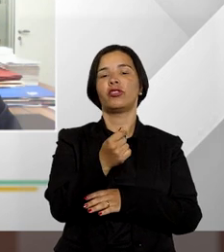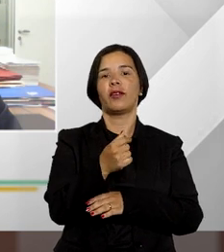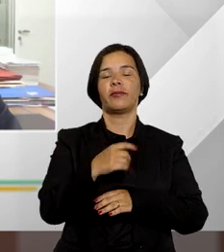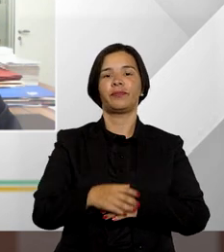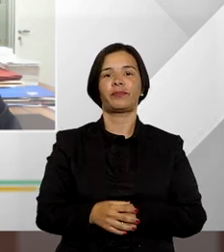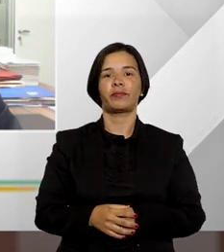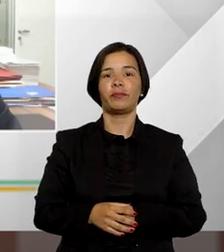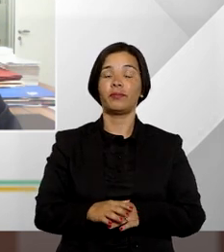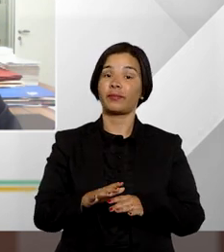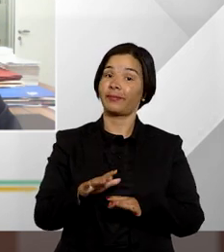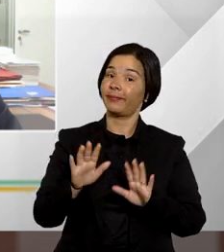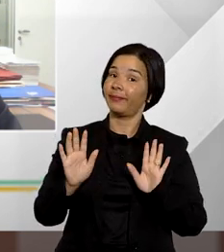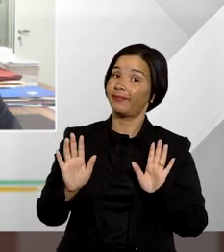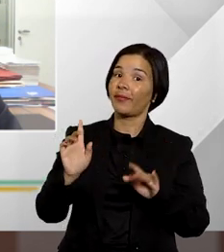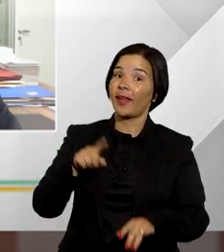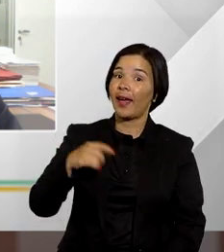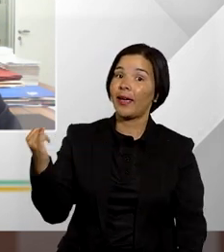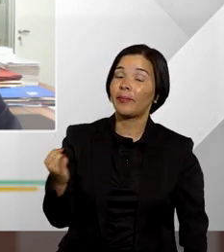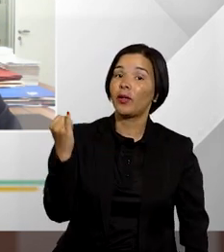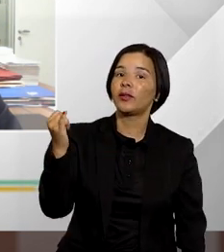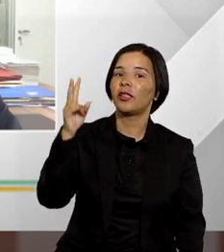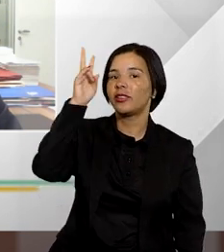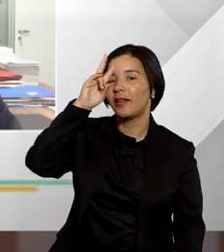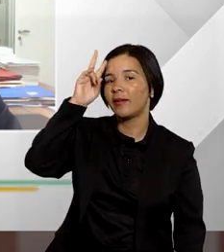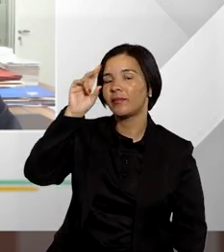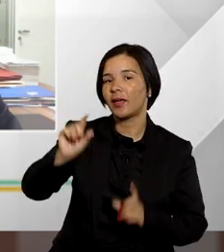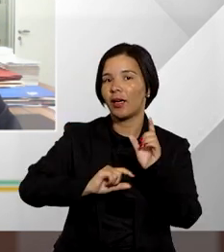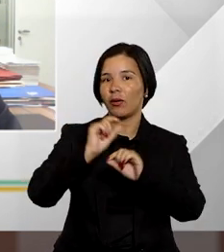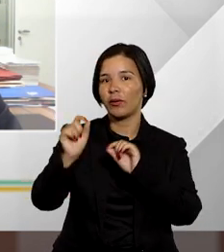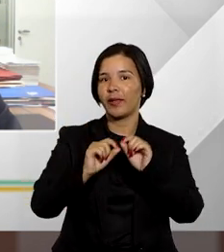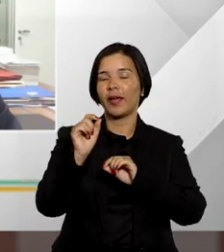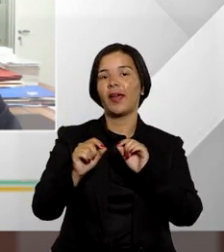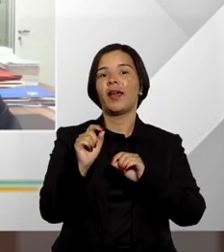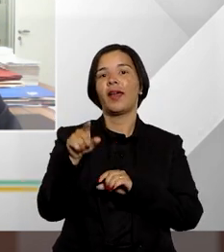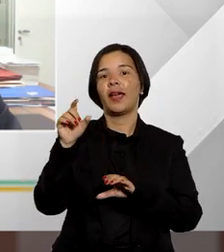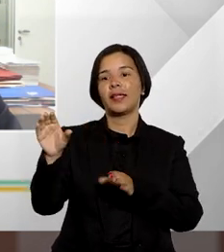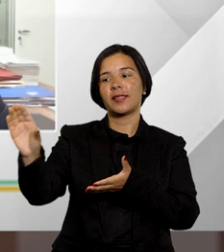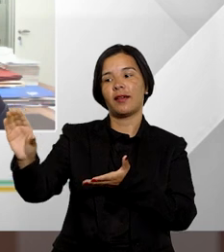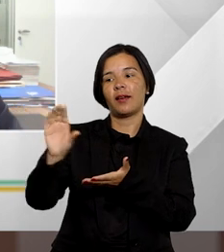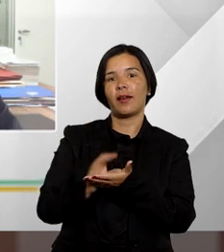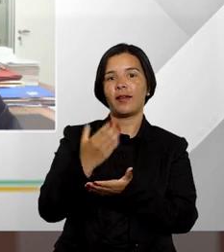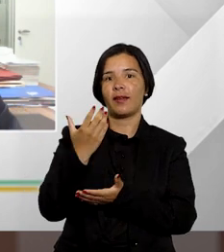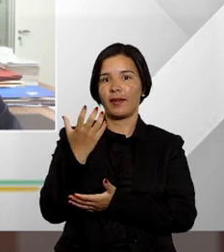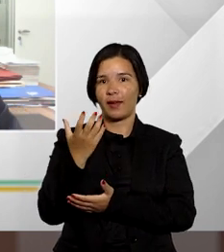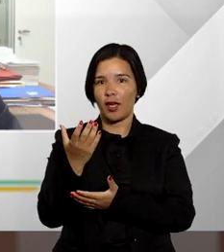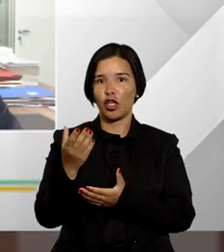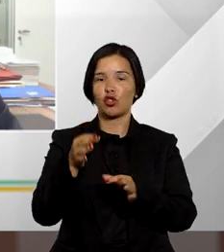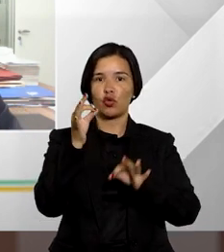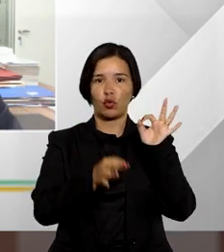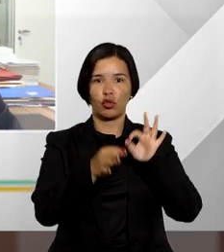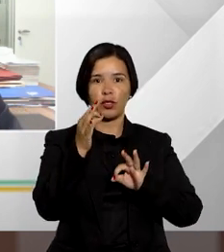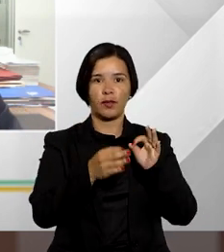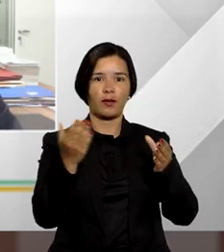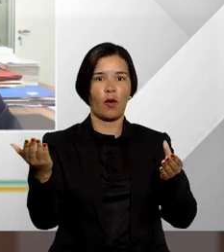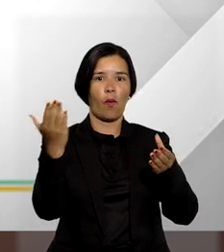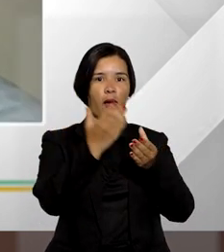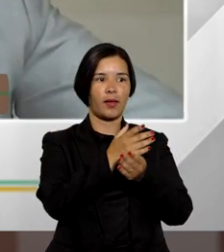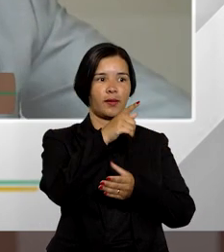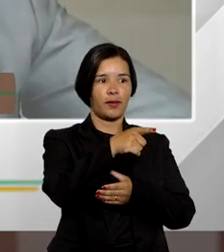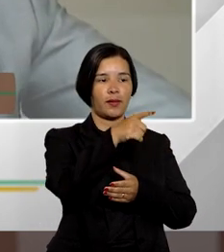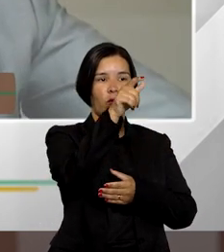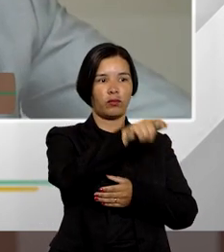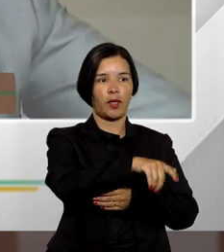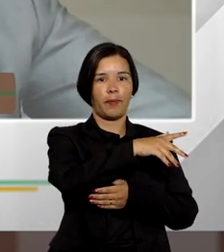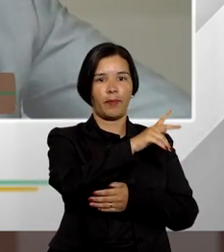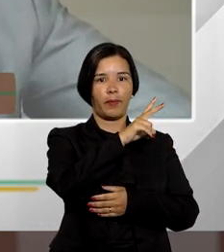é importante mencionar que essa verba do Fundeb quando ela é requerida de forma judicial seja uma ação de um ente público